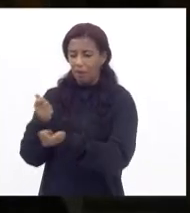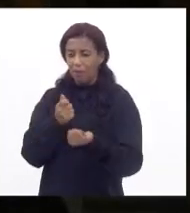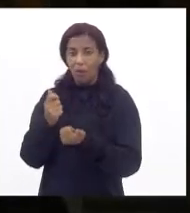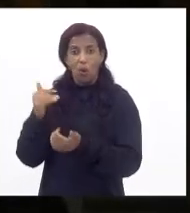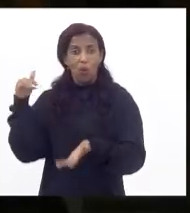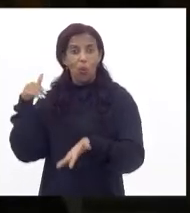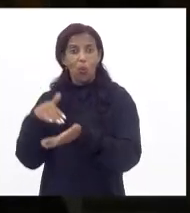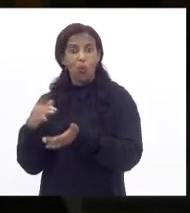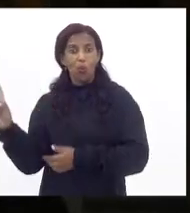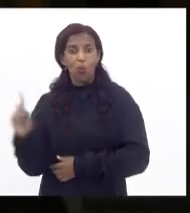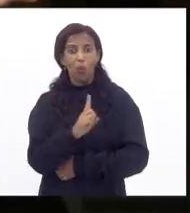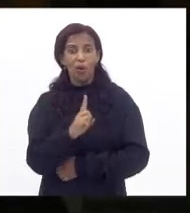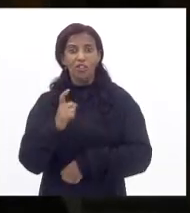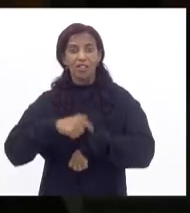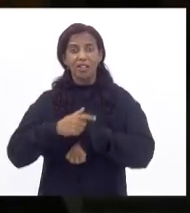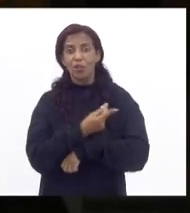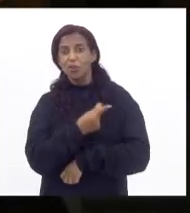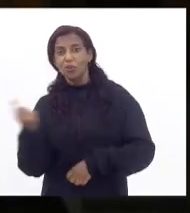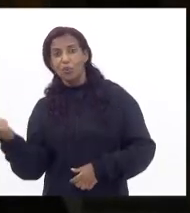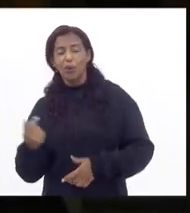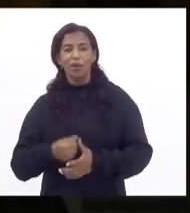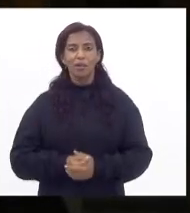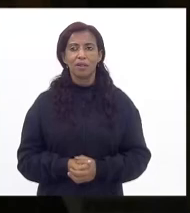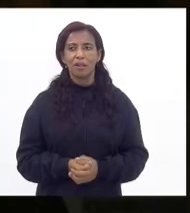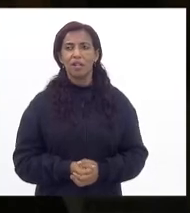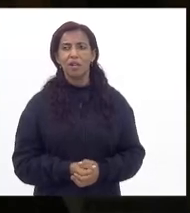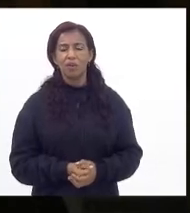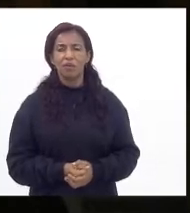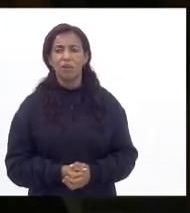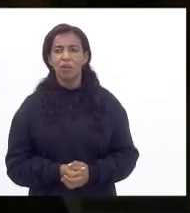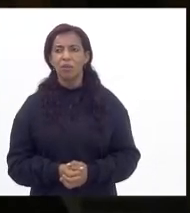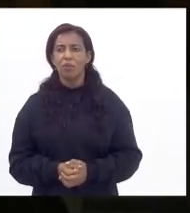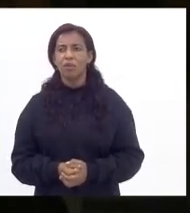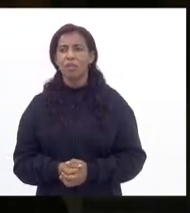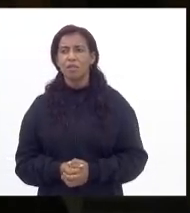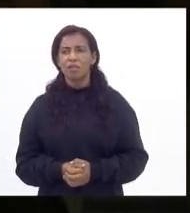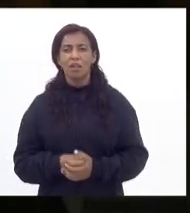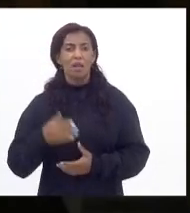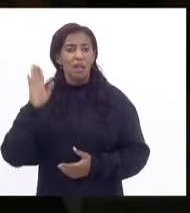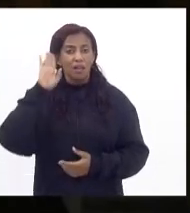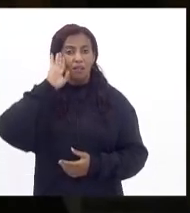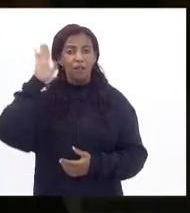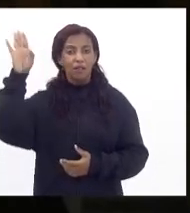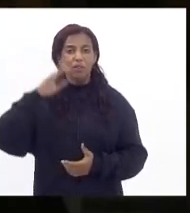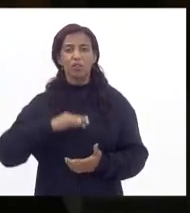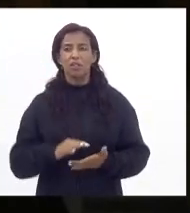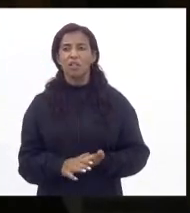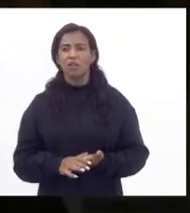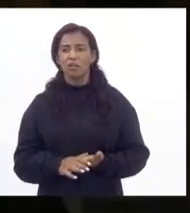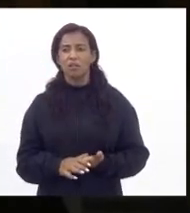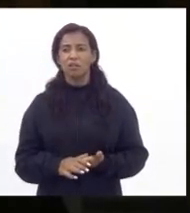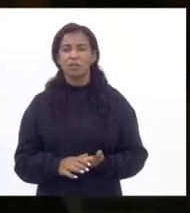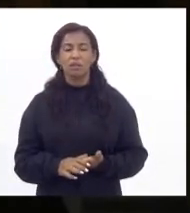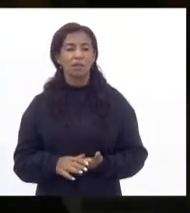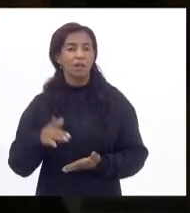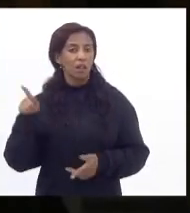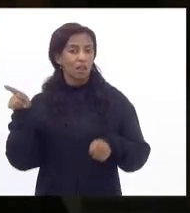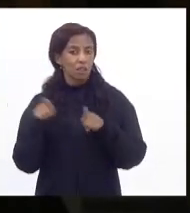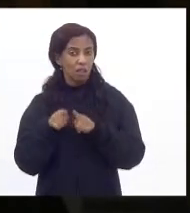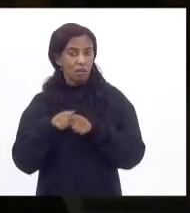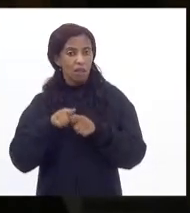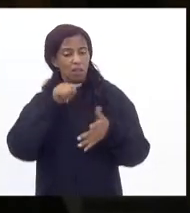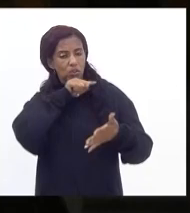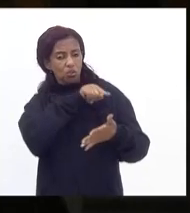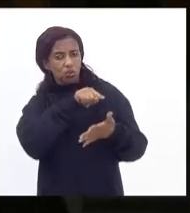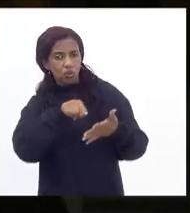de entrar vai estar na hora da saída é fundamental enfrentar esses problemas e mais a gente apontou